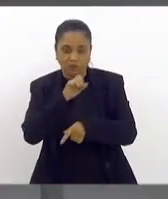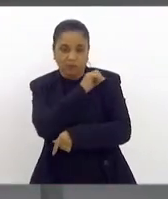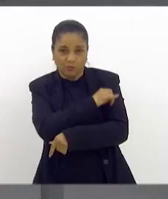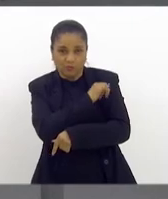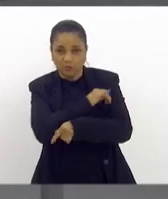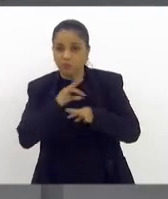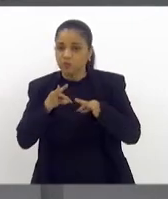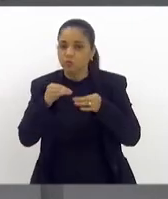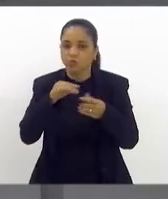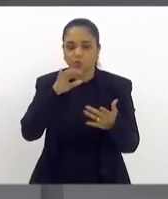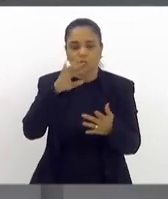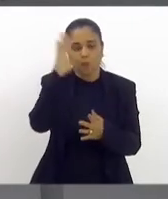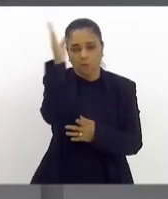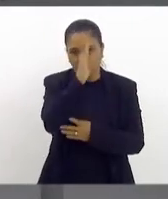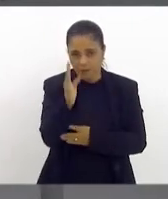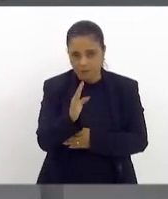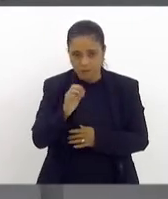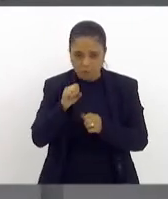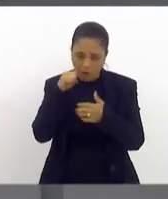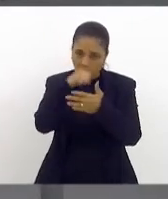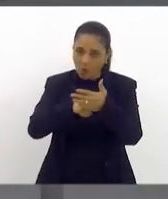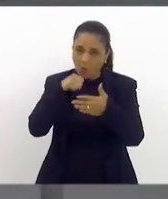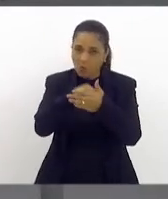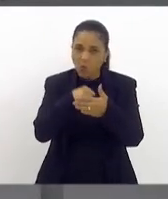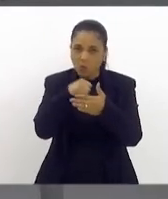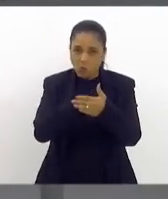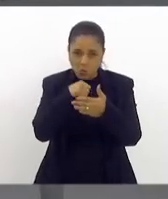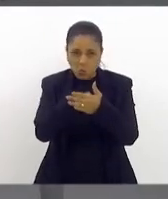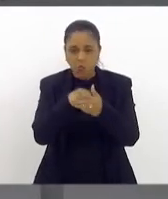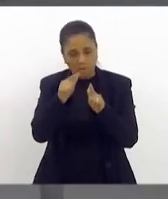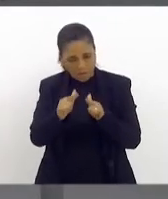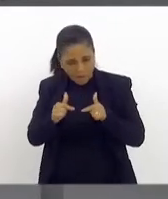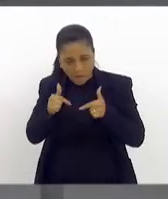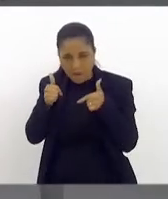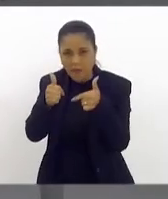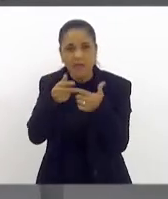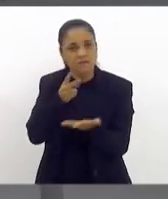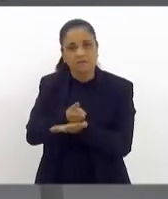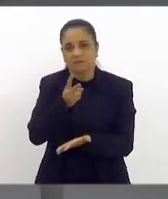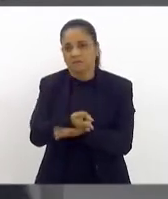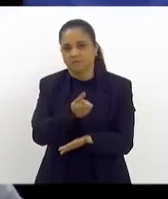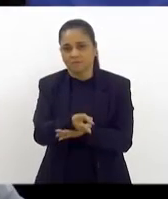todo o Brasil, para lutar por vocês com unhas e dentes sempre.